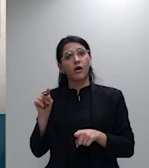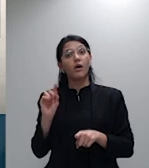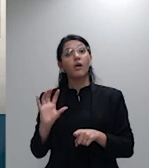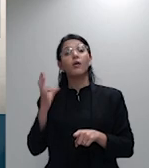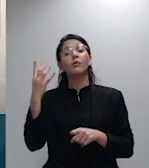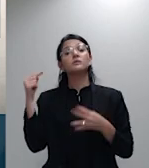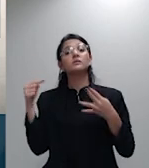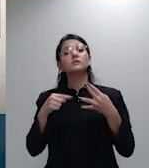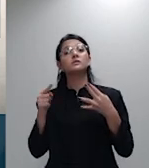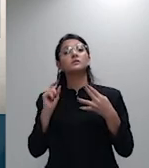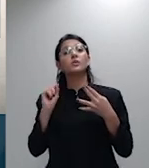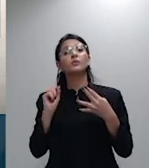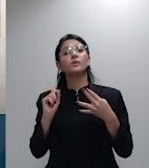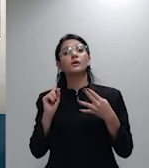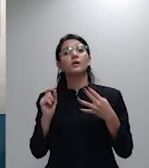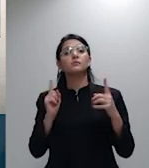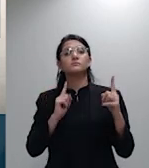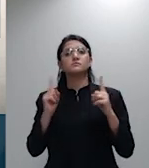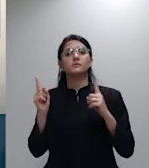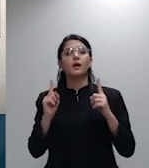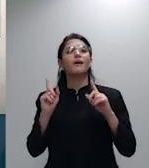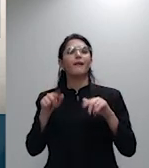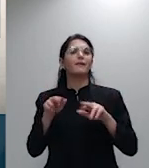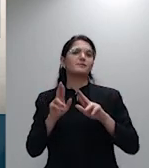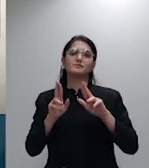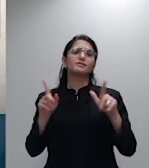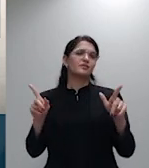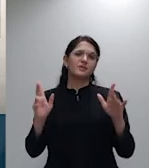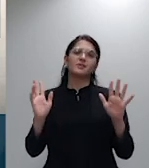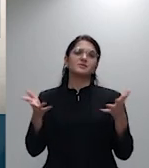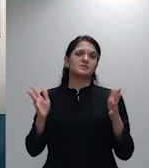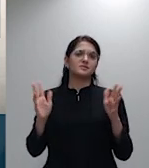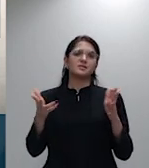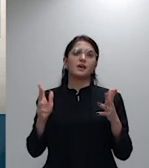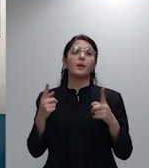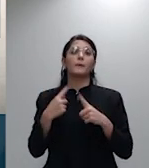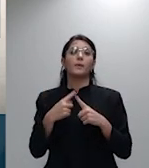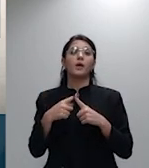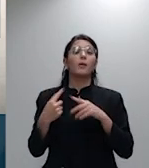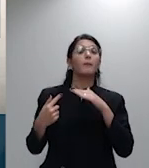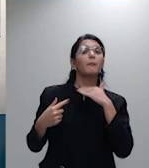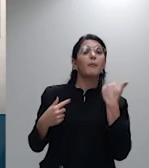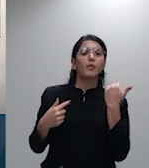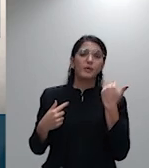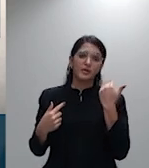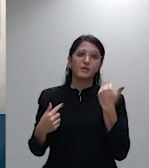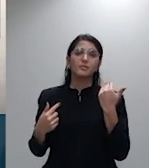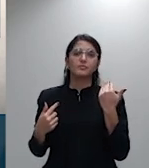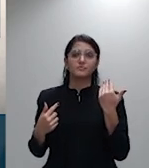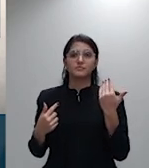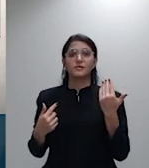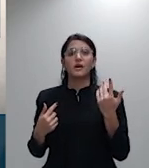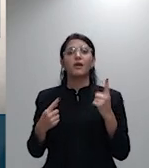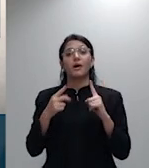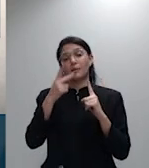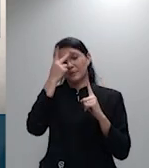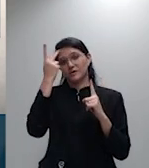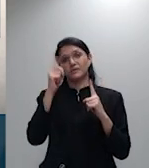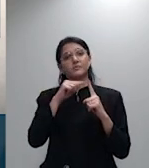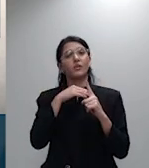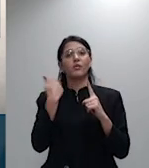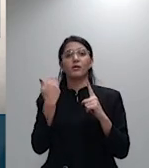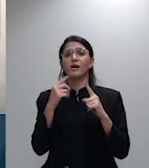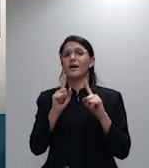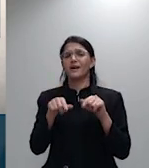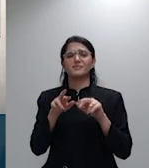diferentes porque faleceu um dos os herdeiros já é completamente diferente então